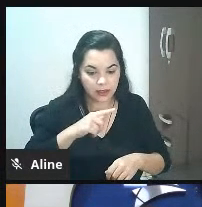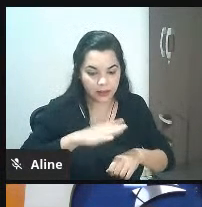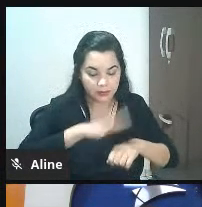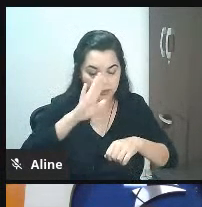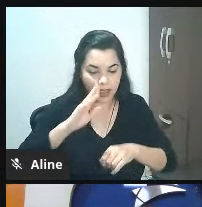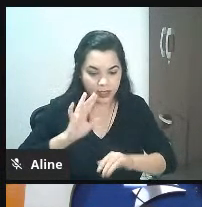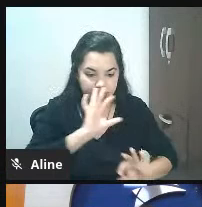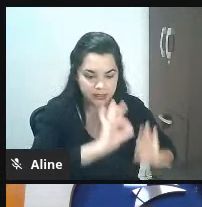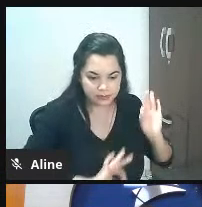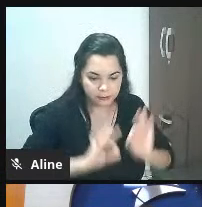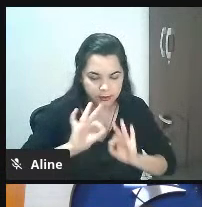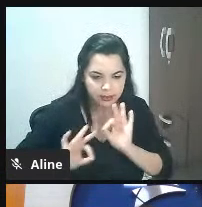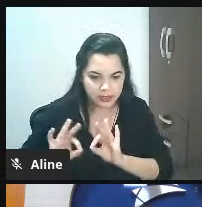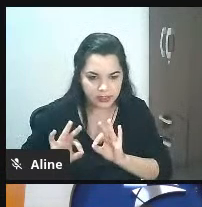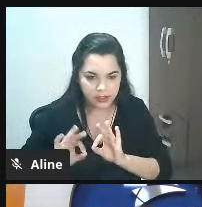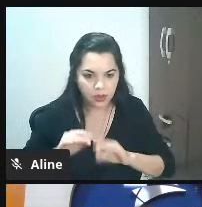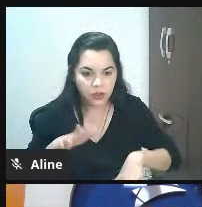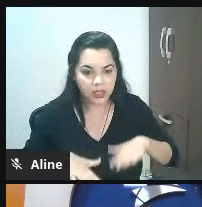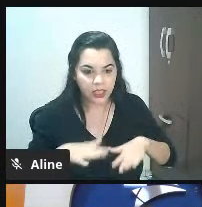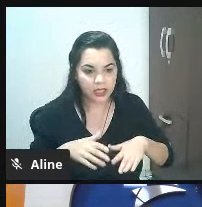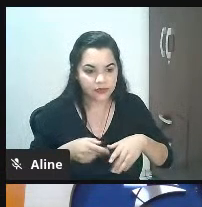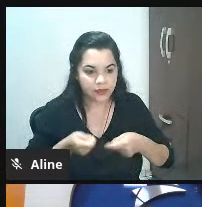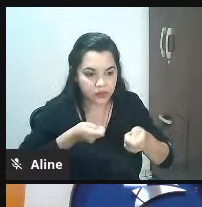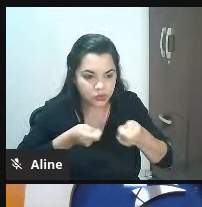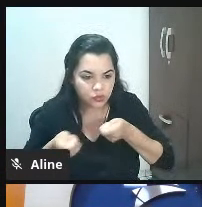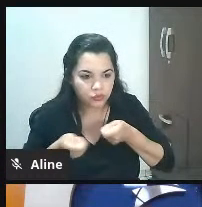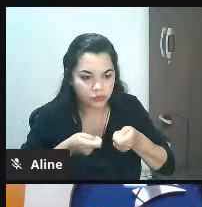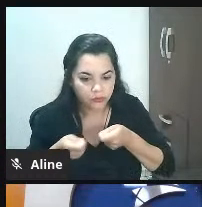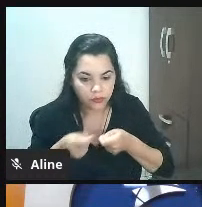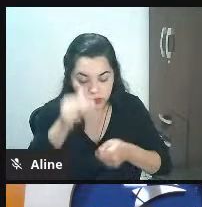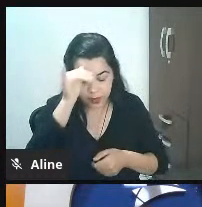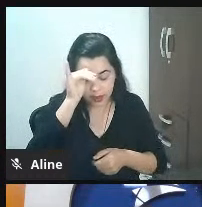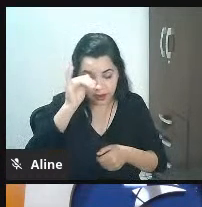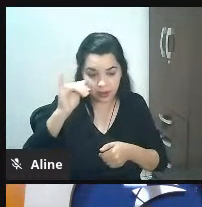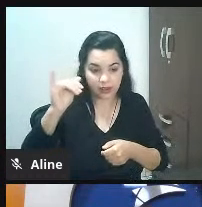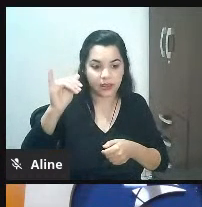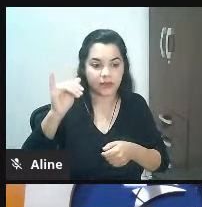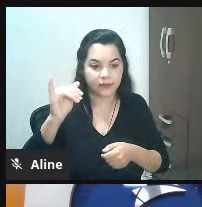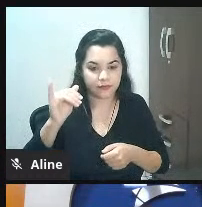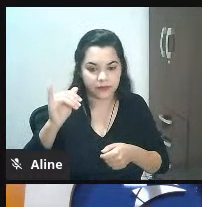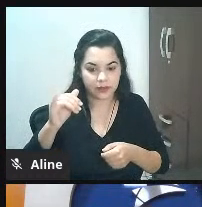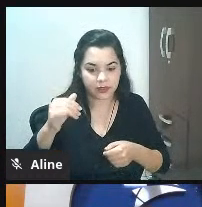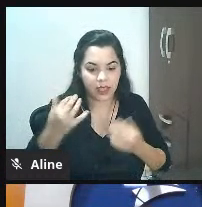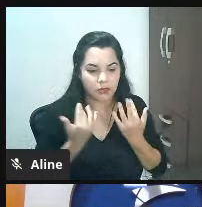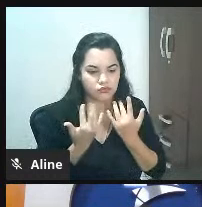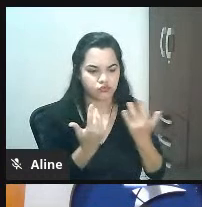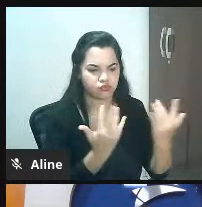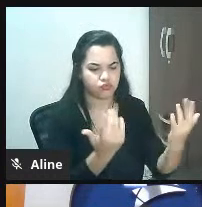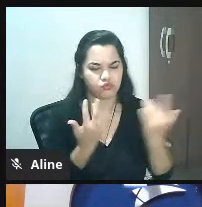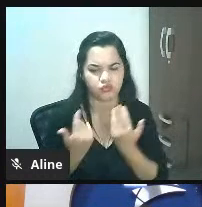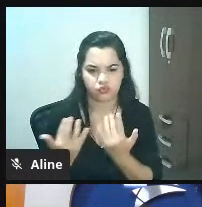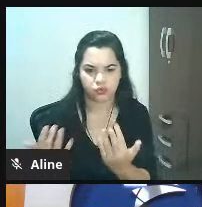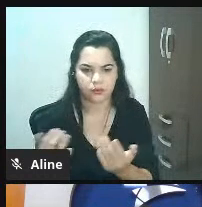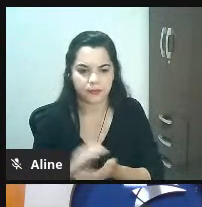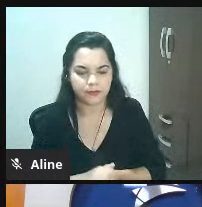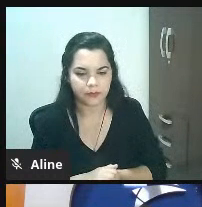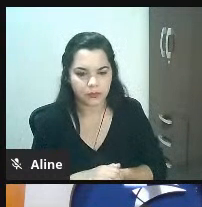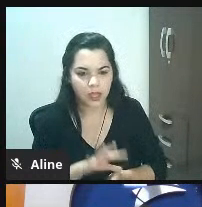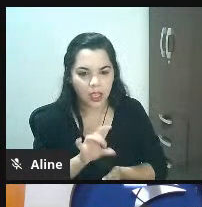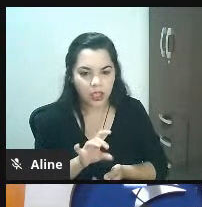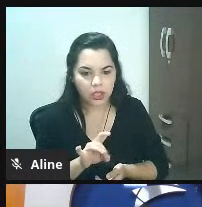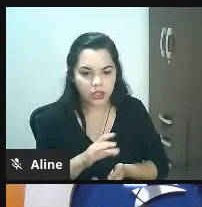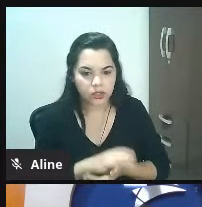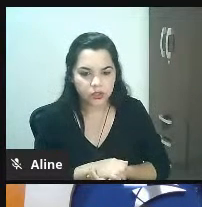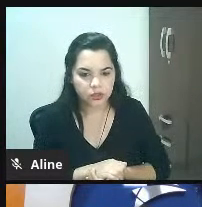a gente organizasse o fluxo das lojas para evitar aglomeração somente 16% pesquisam online como está o